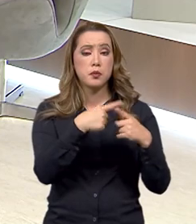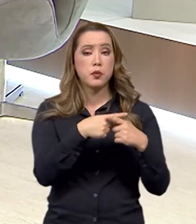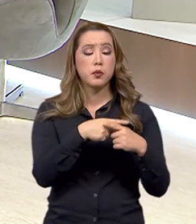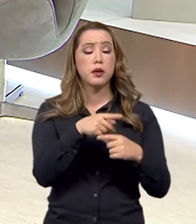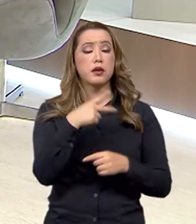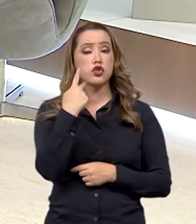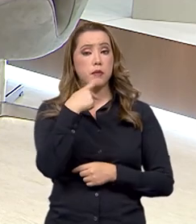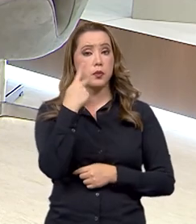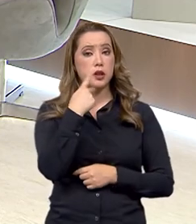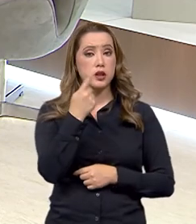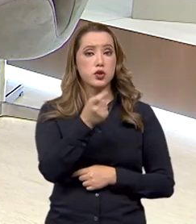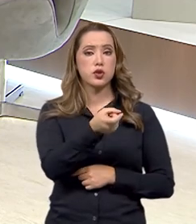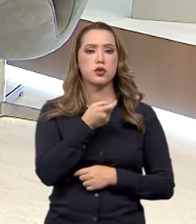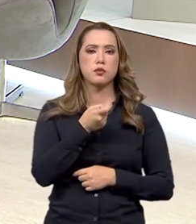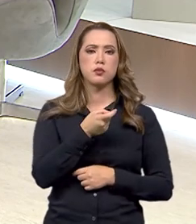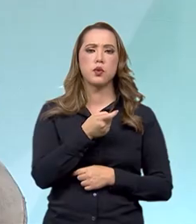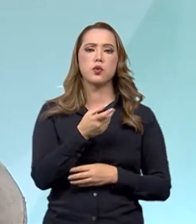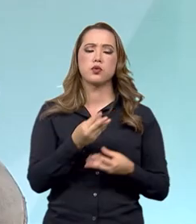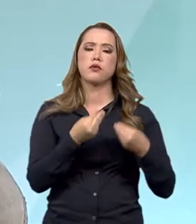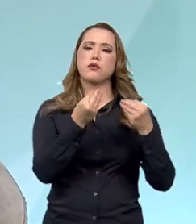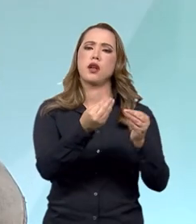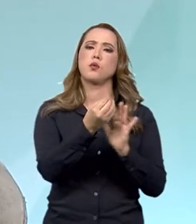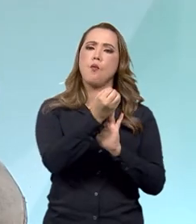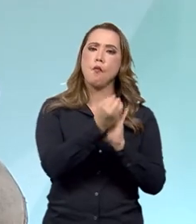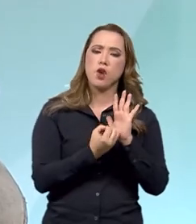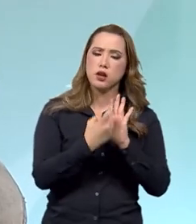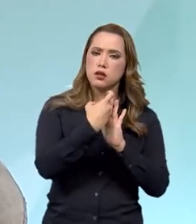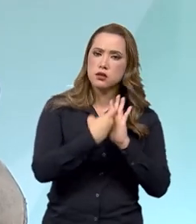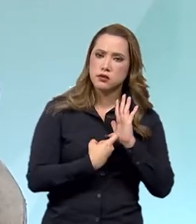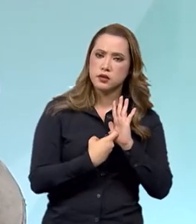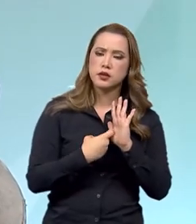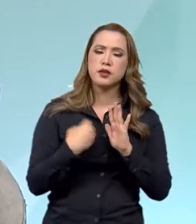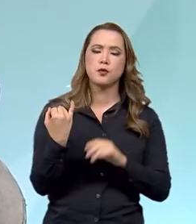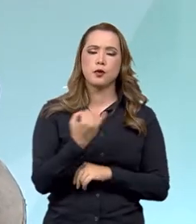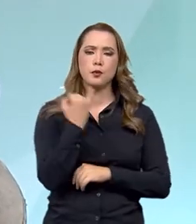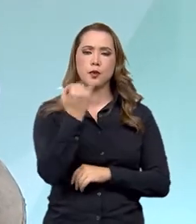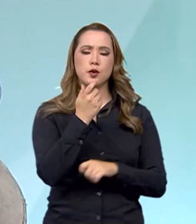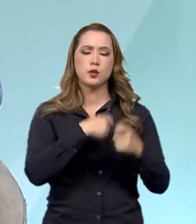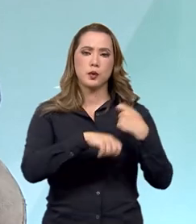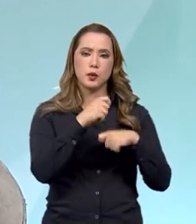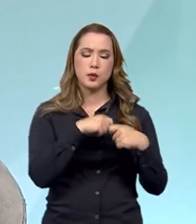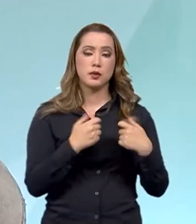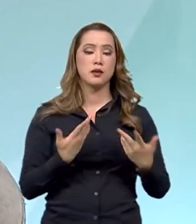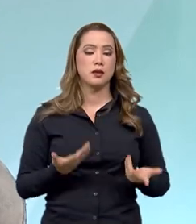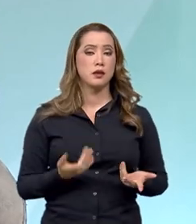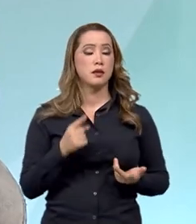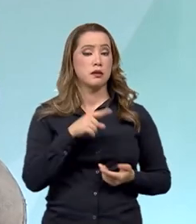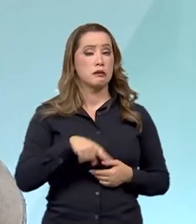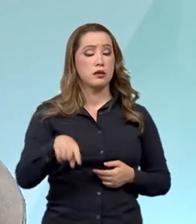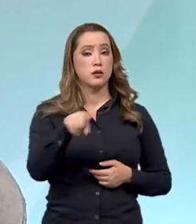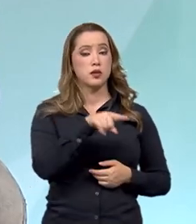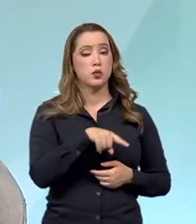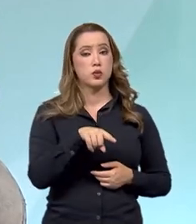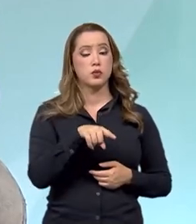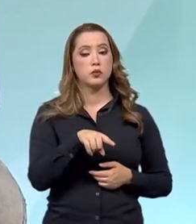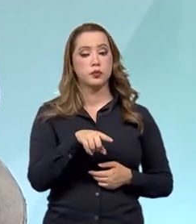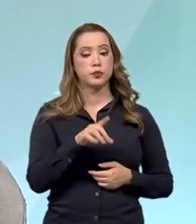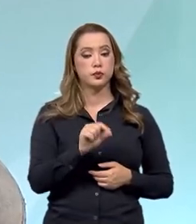pela concessão de isenções pontuais, que salvaram muito a nossa economia. Então, a questão é